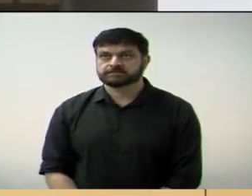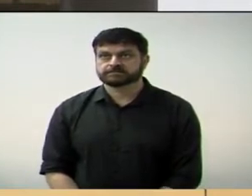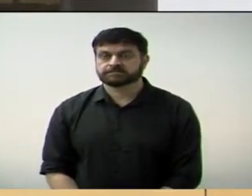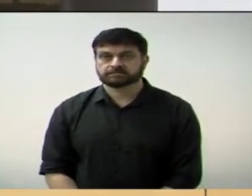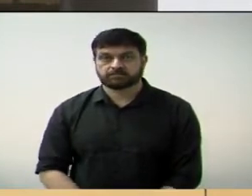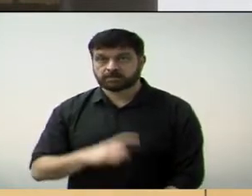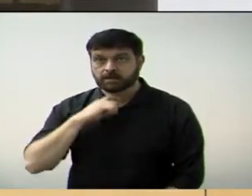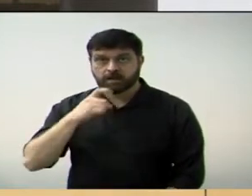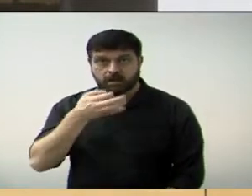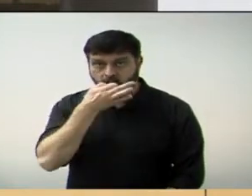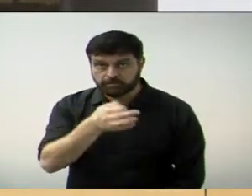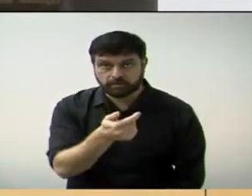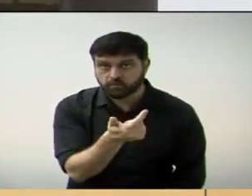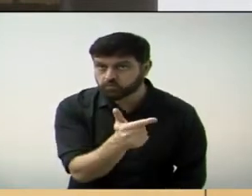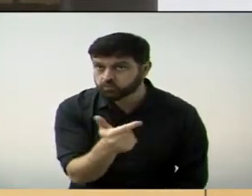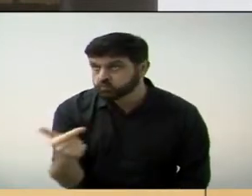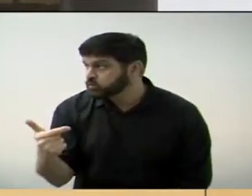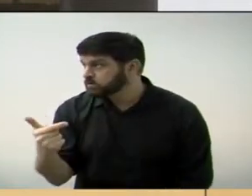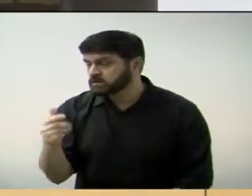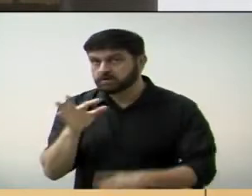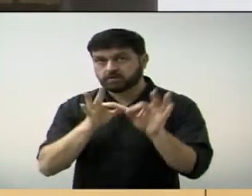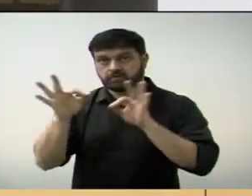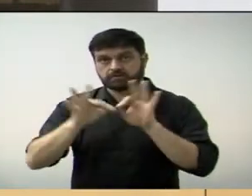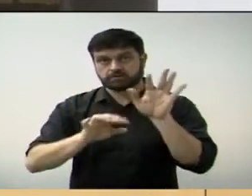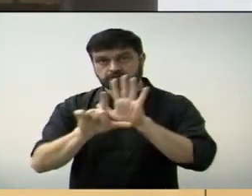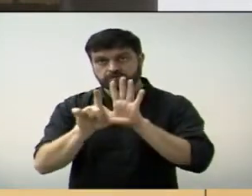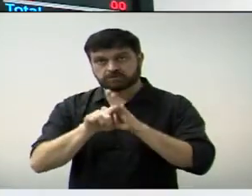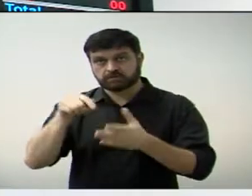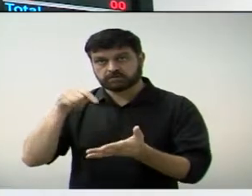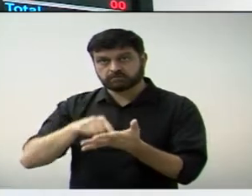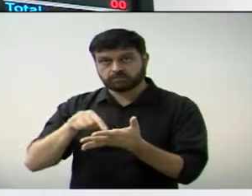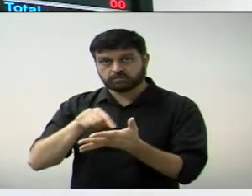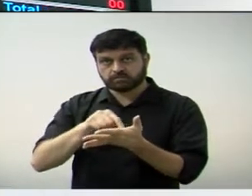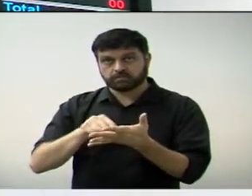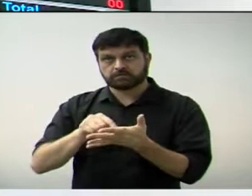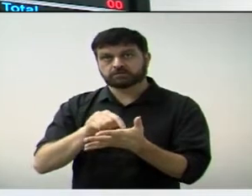Ninguém mais querendo fazer uso da palavra, o projeto de lei está em votação.